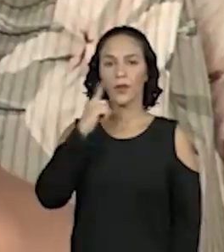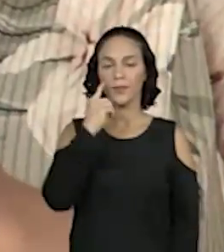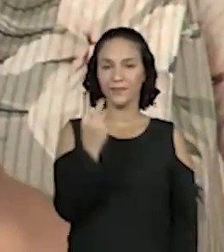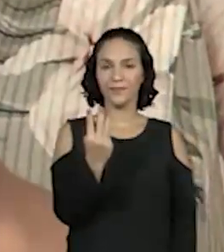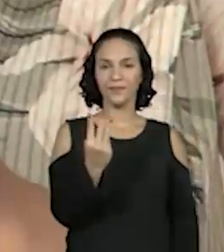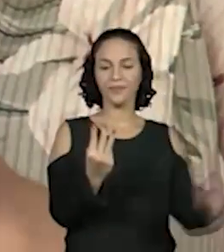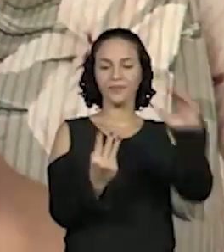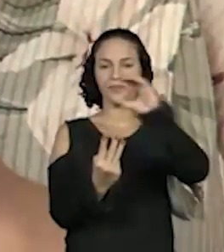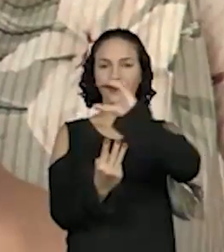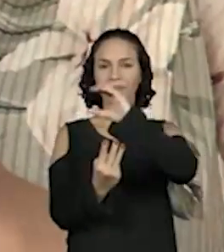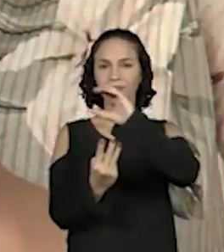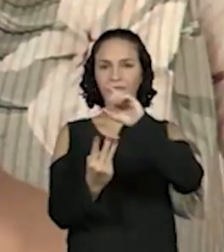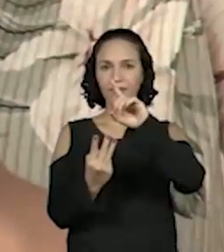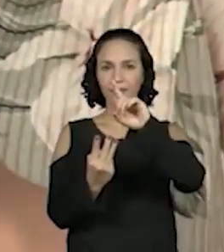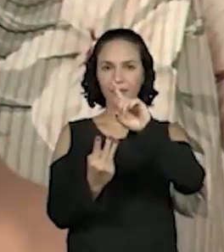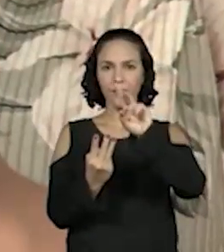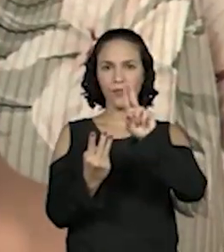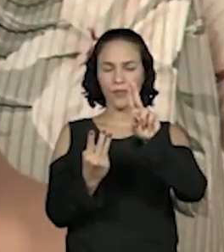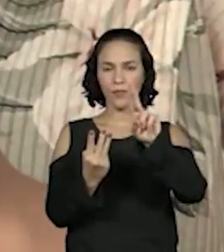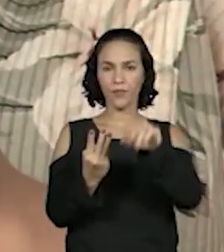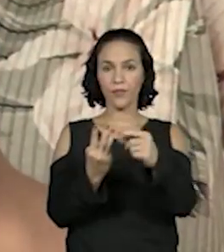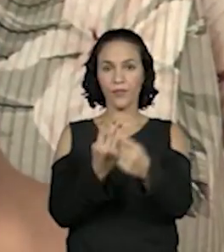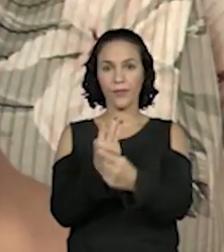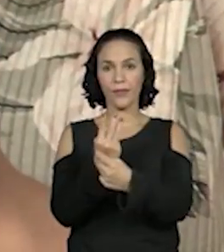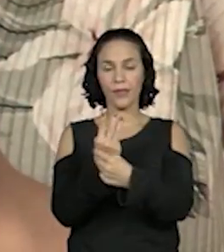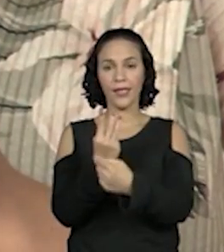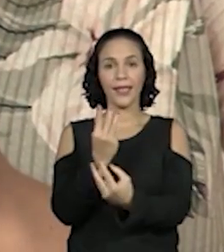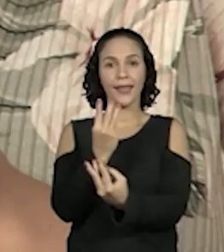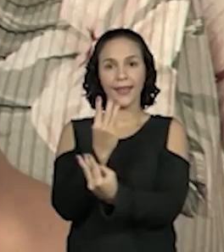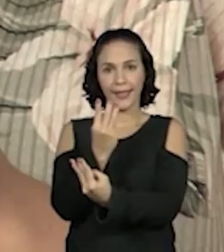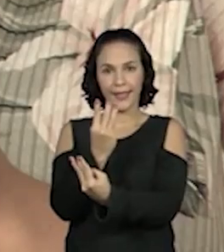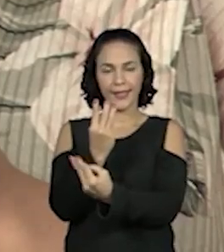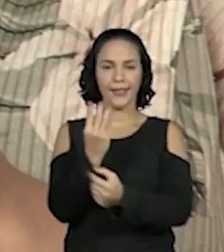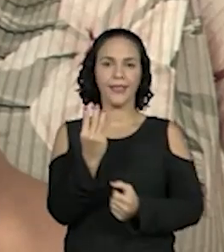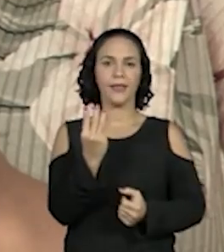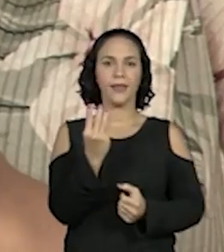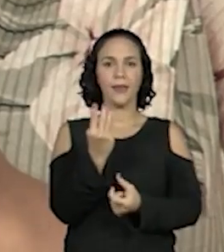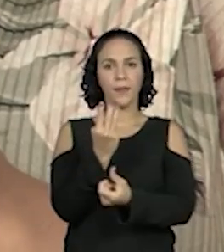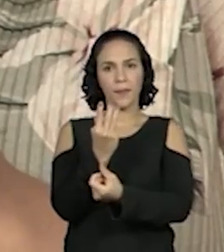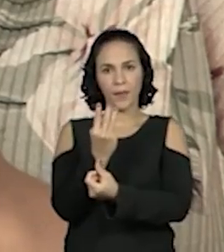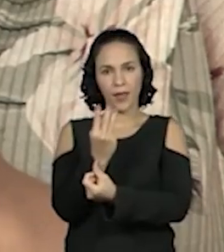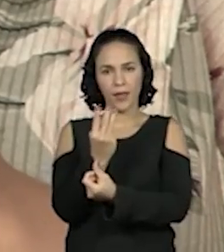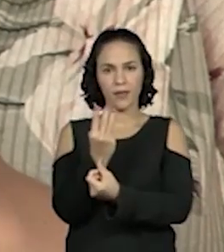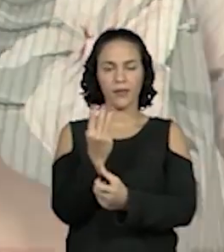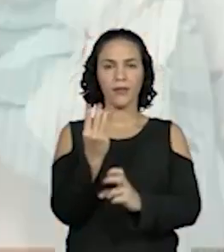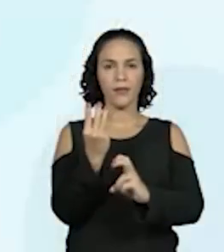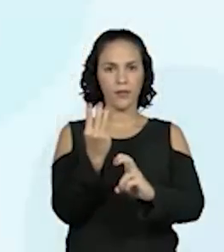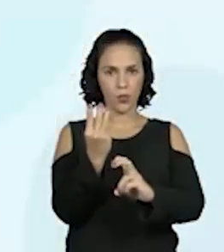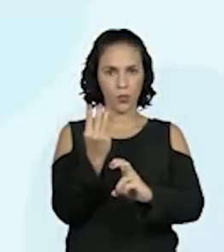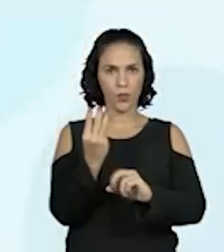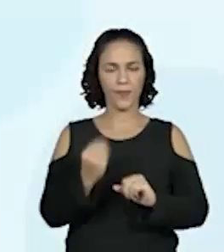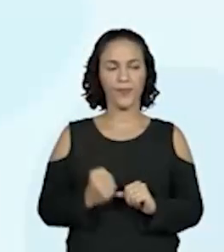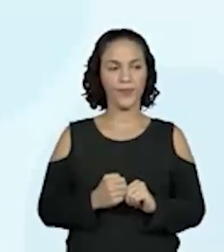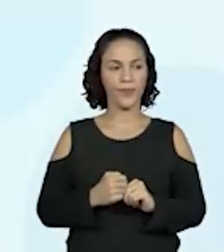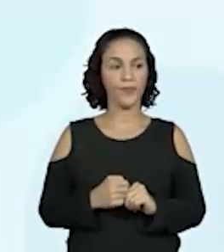O número já está formadinho. Então, a gente pega o número, 365,